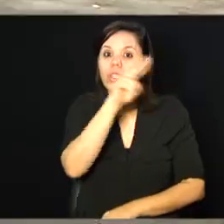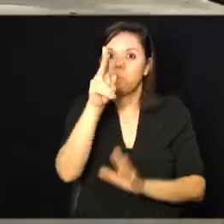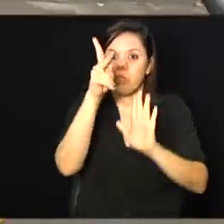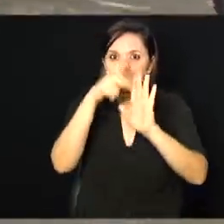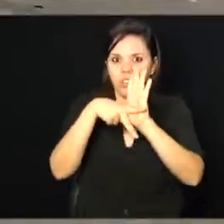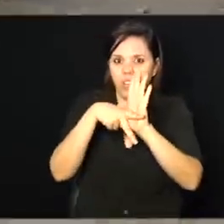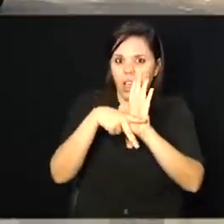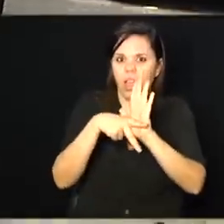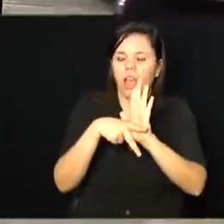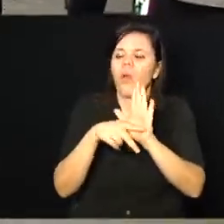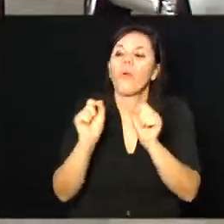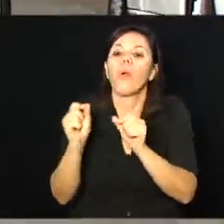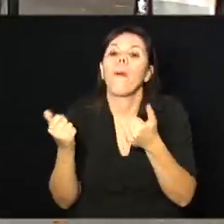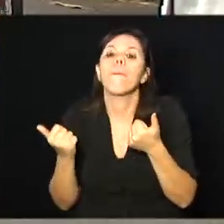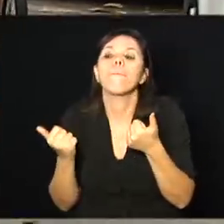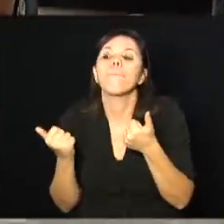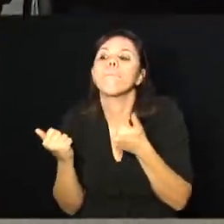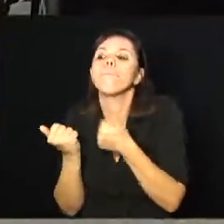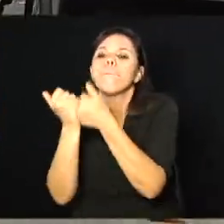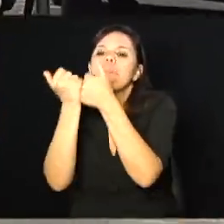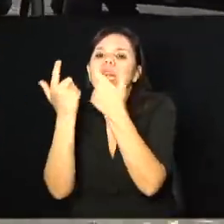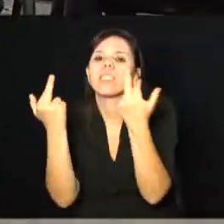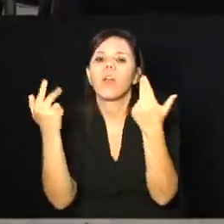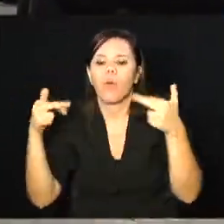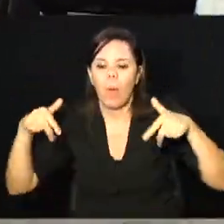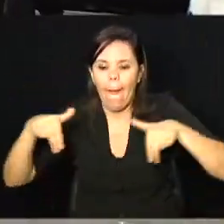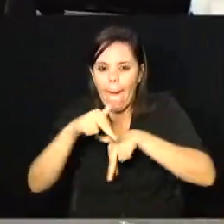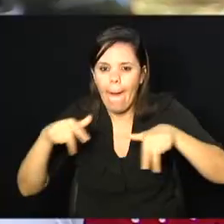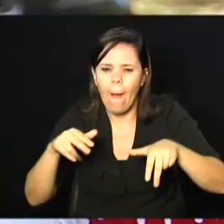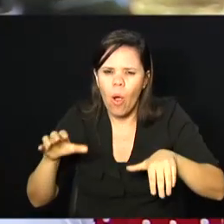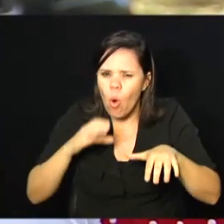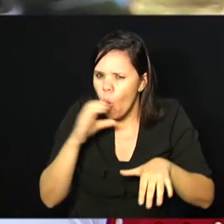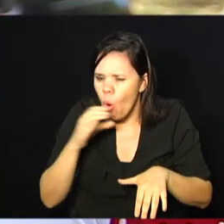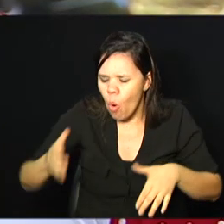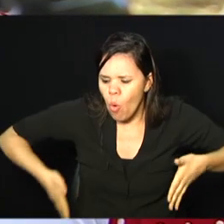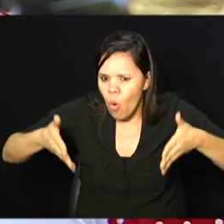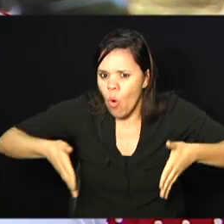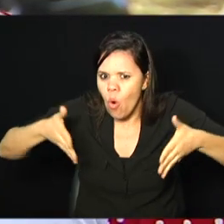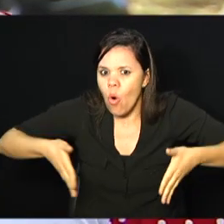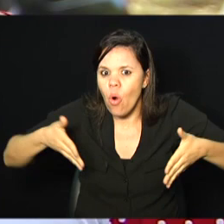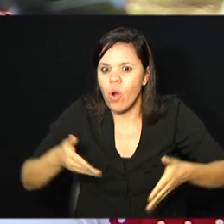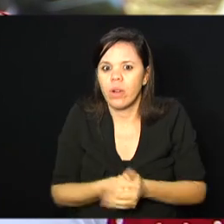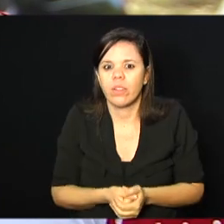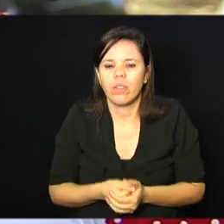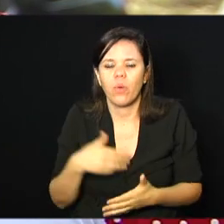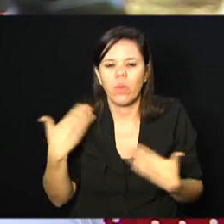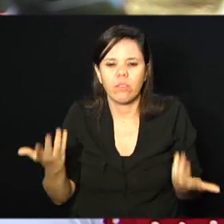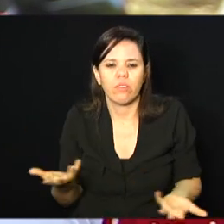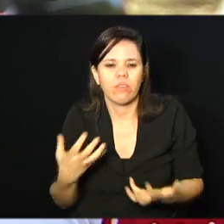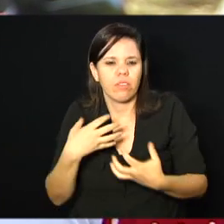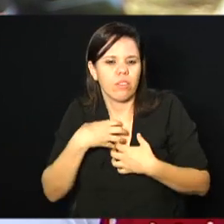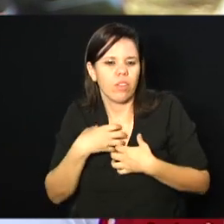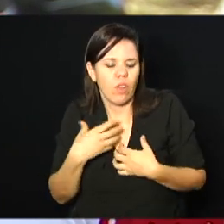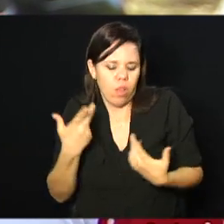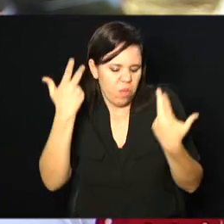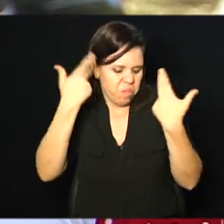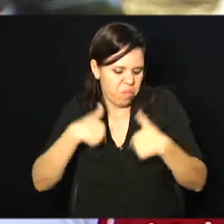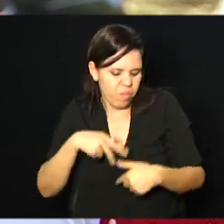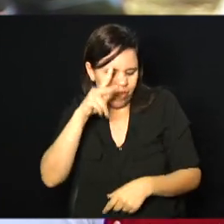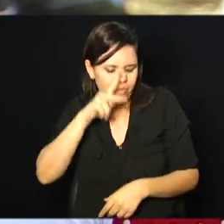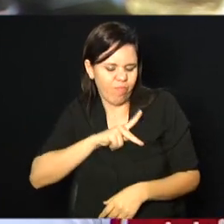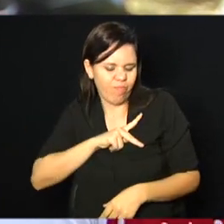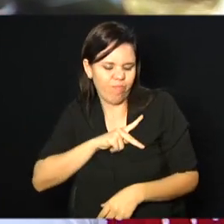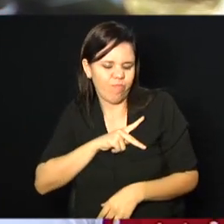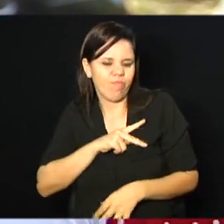emprestam pernas e vão além do trajeto a seguir. Quando eu estou na corrida, não é eu. Simplesmente